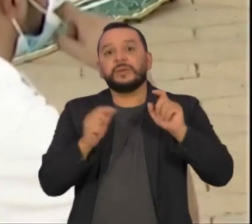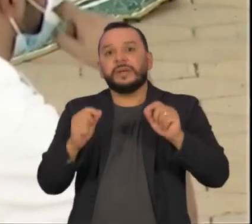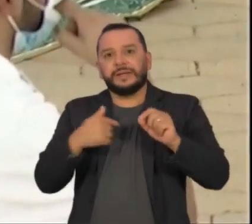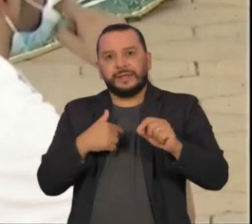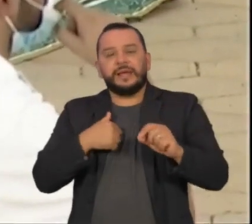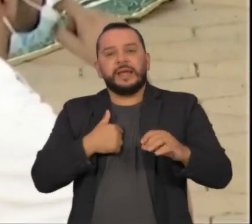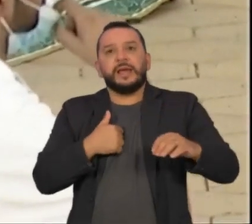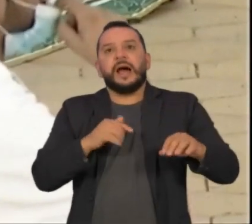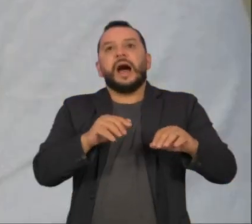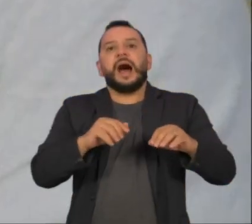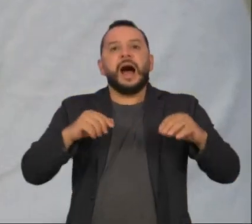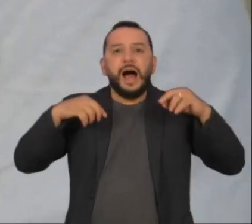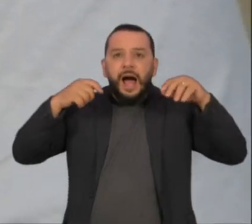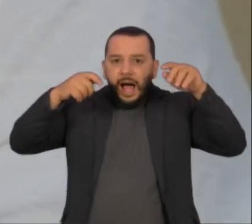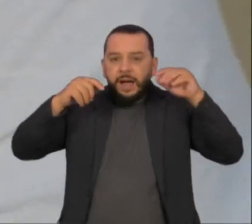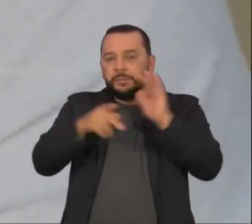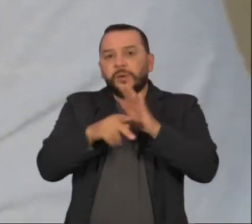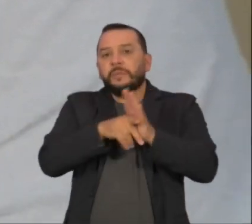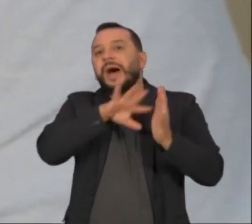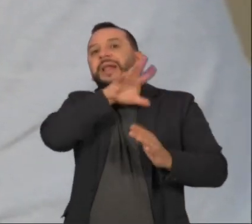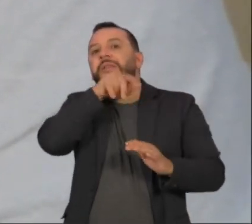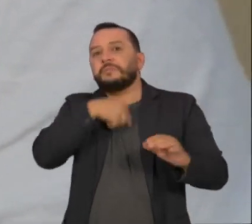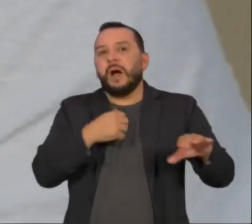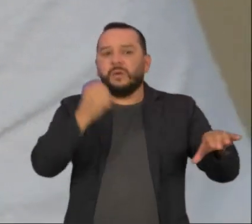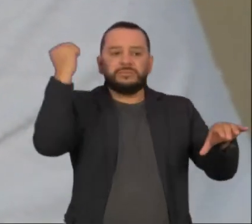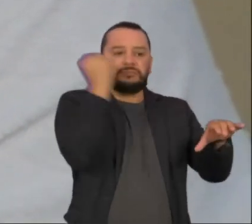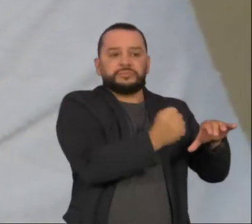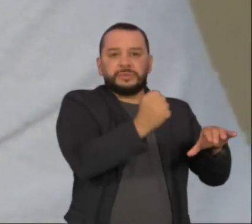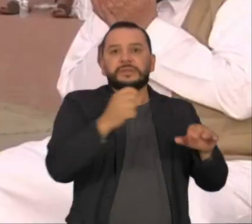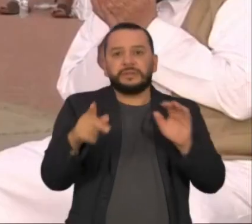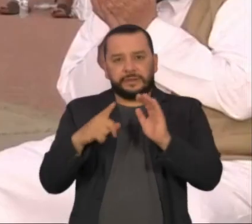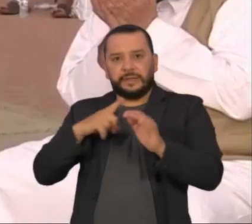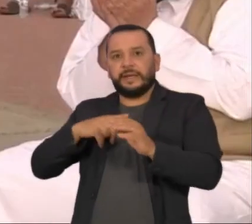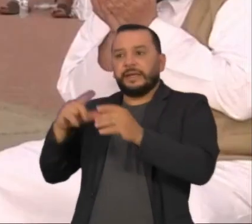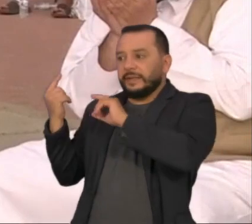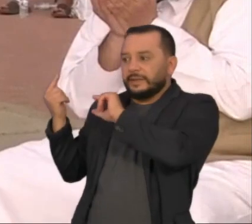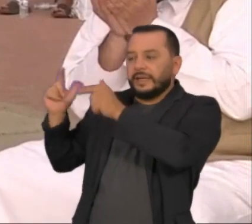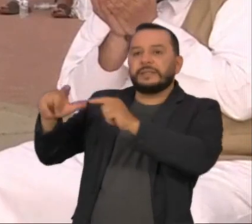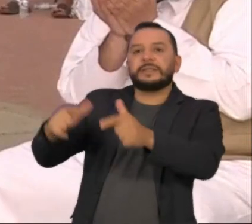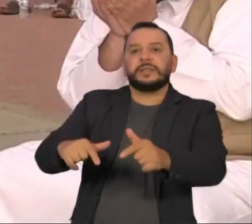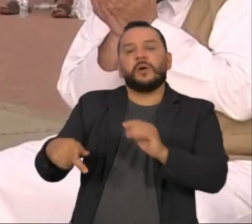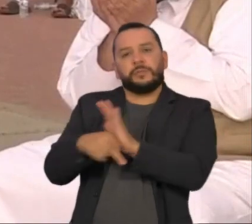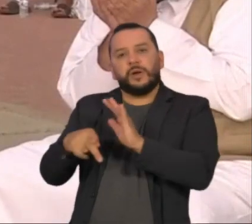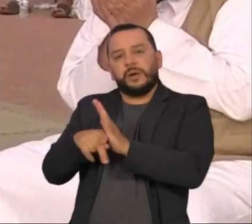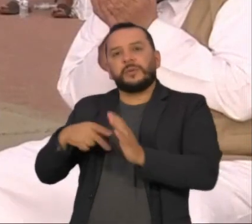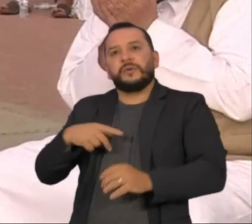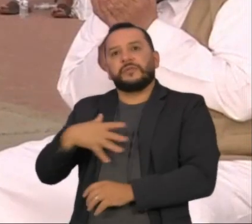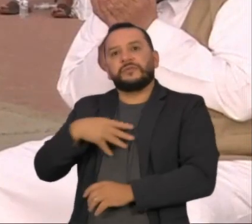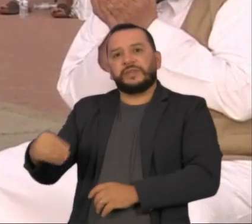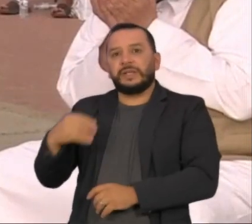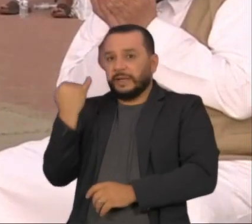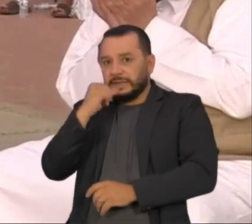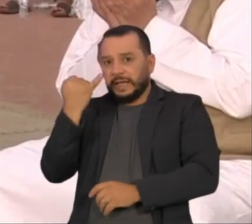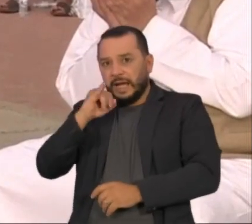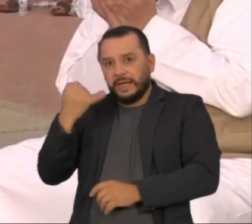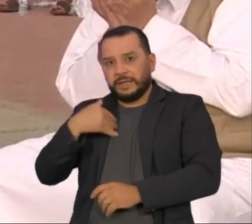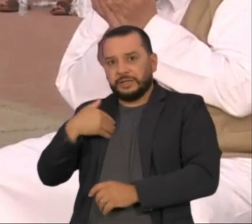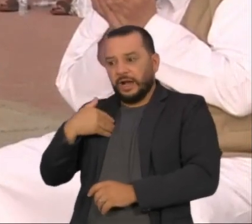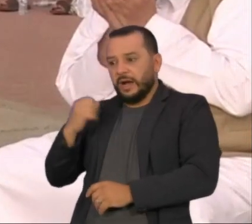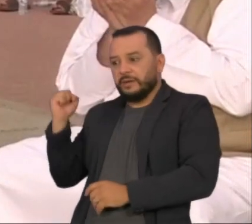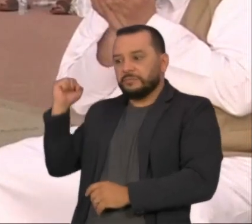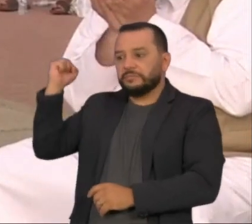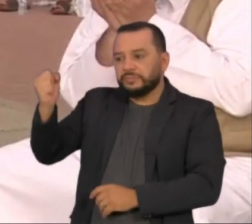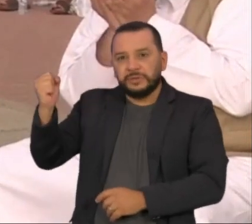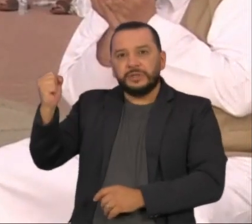tradição do profeta Abraão, depois que Deus pediu que ele matasse seu filho Ismael. Mas no último instante, o anjo Gabriel substituiu Ismael